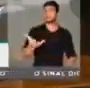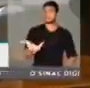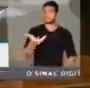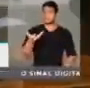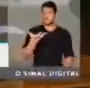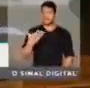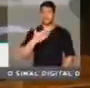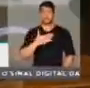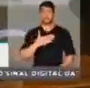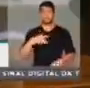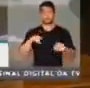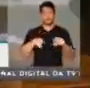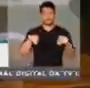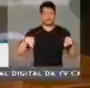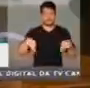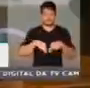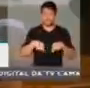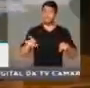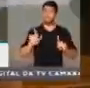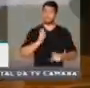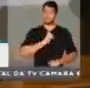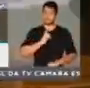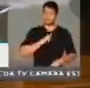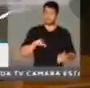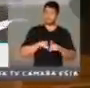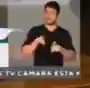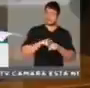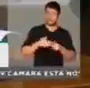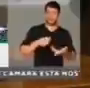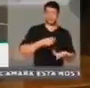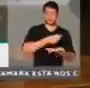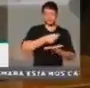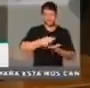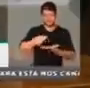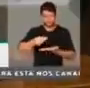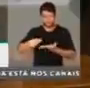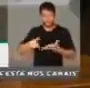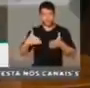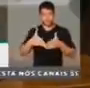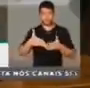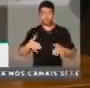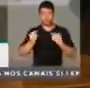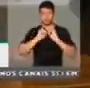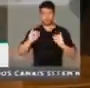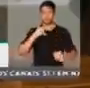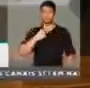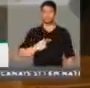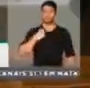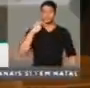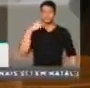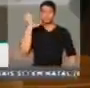gabinete, que a gente providencia para vocês levarem para os seus estados. Eu peço a divulgação na Voz do Brasil. Obrigada pela atenção.